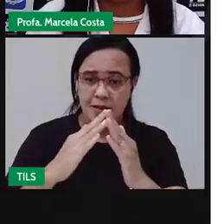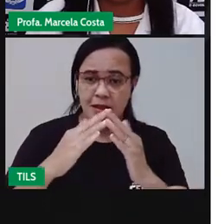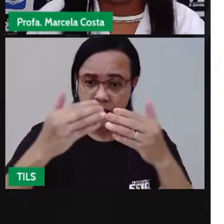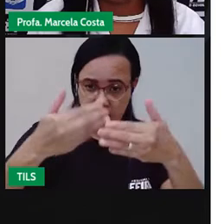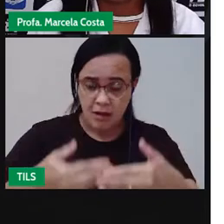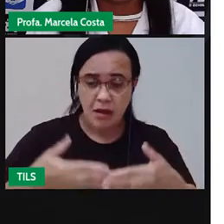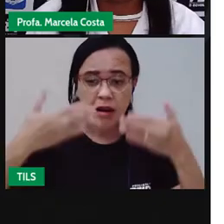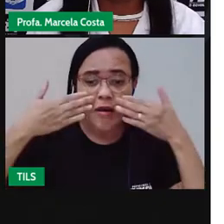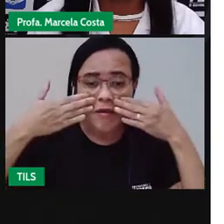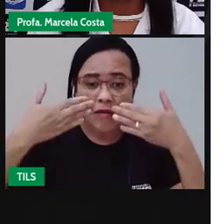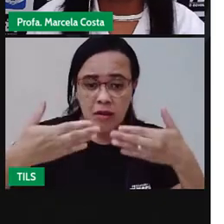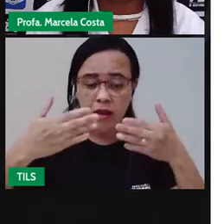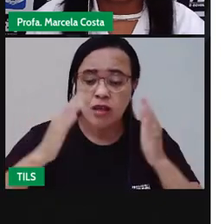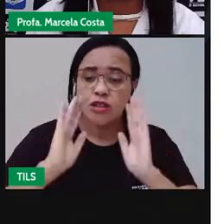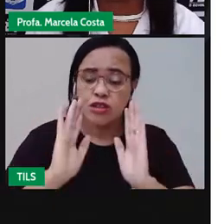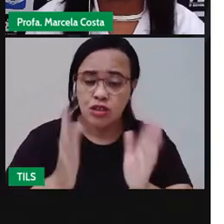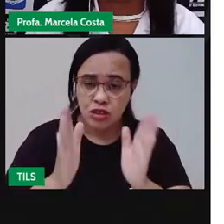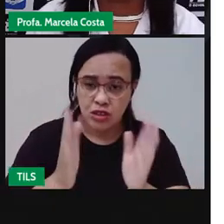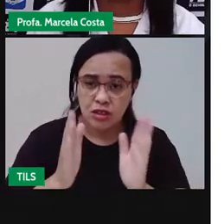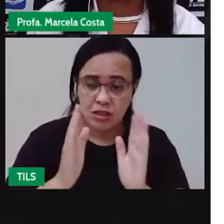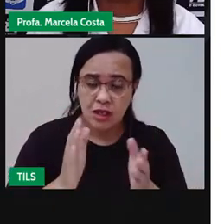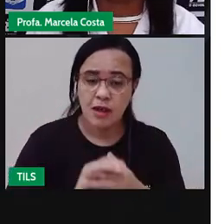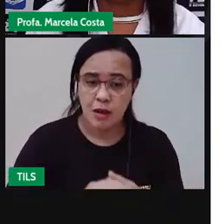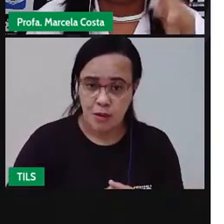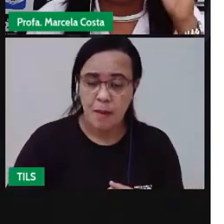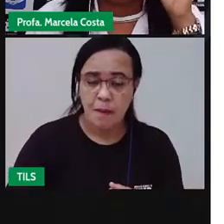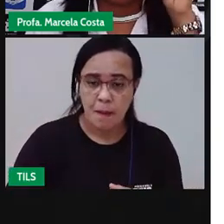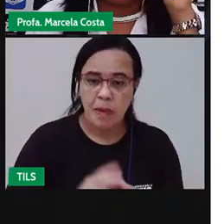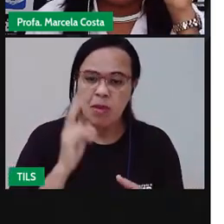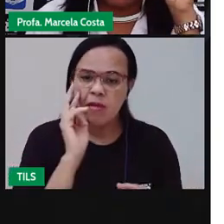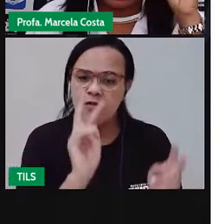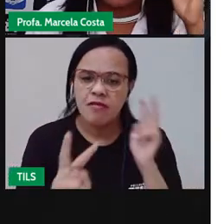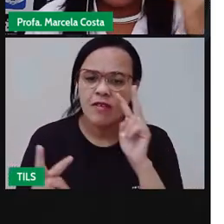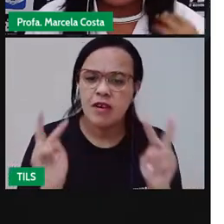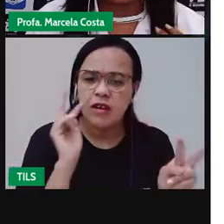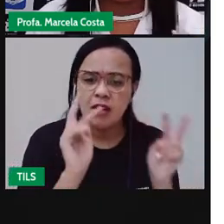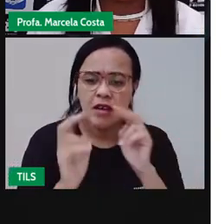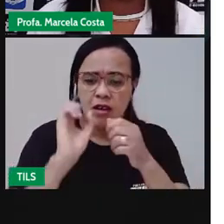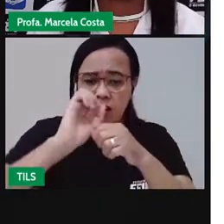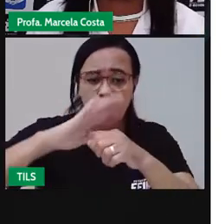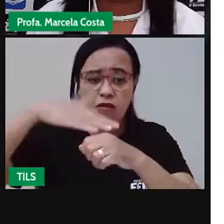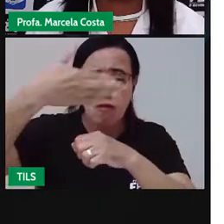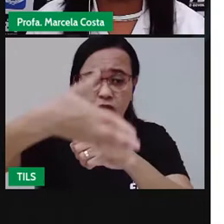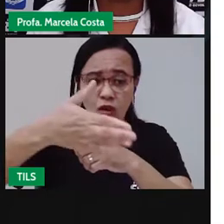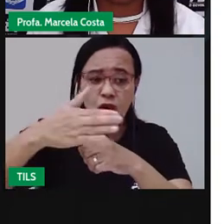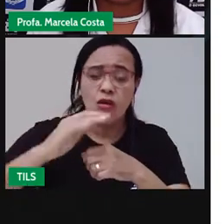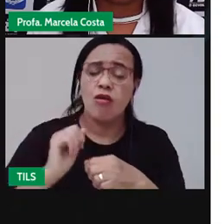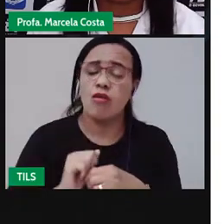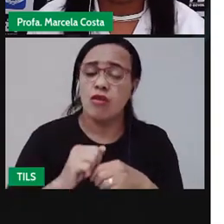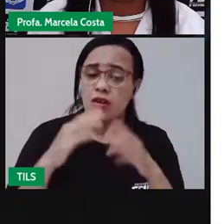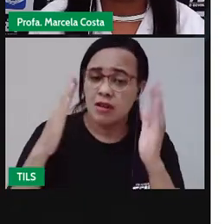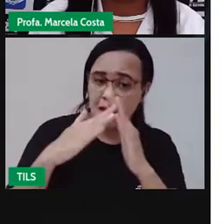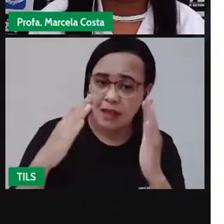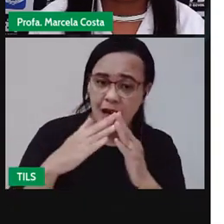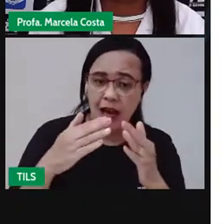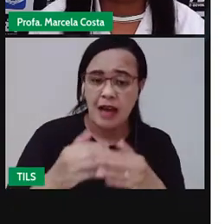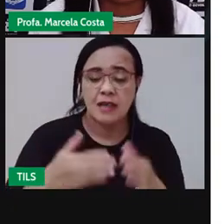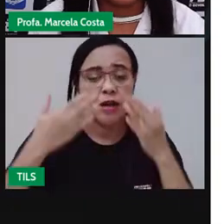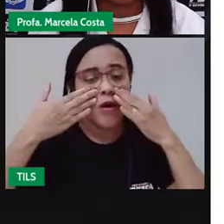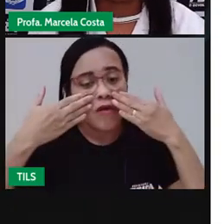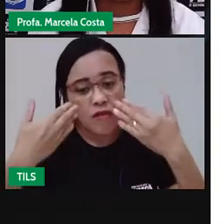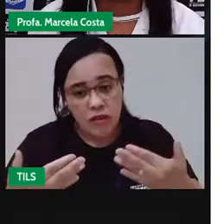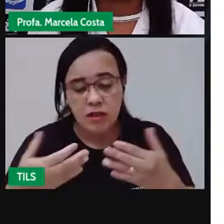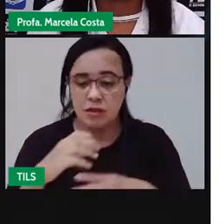frente, ver o que tinha ali na parte externa da casa, na parte da frente, como